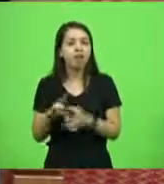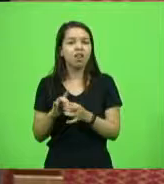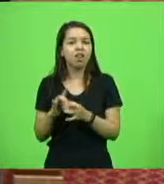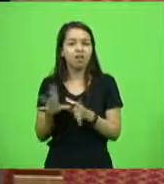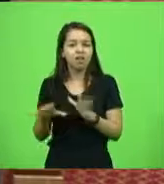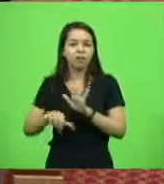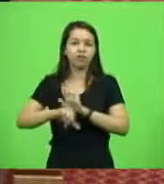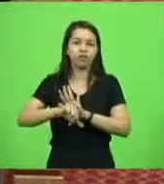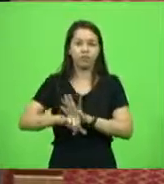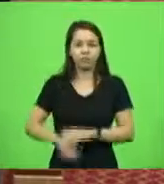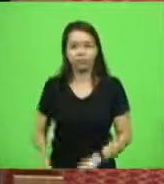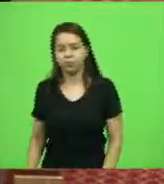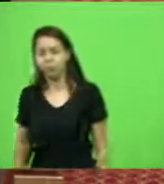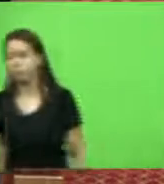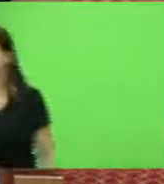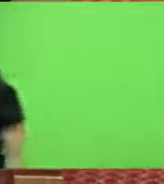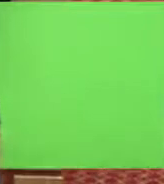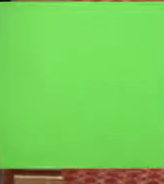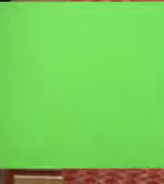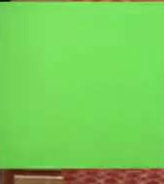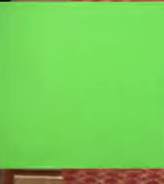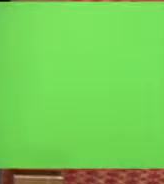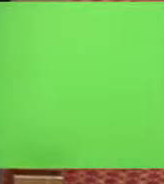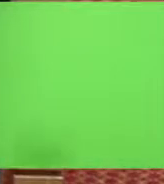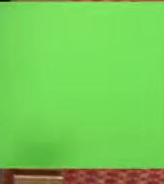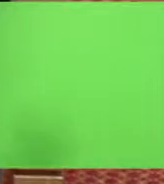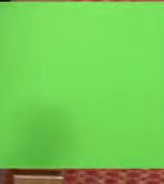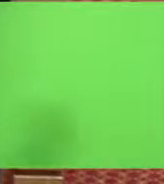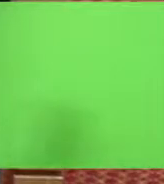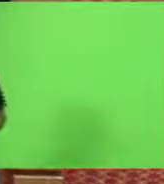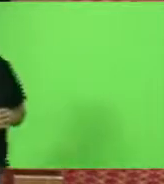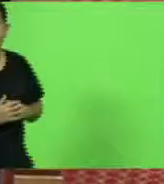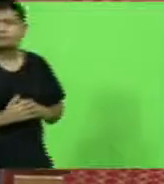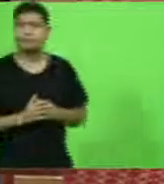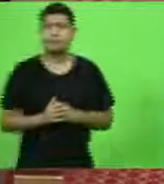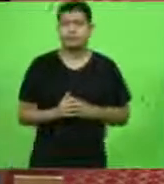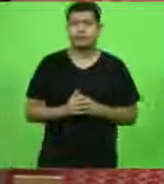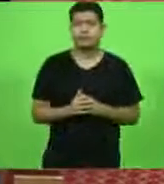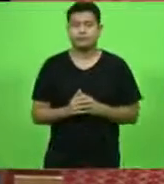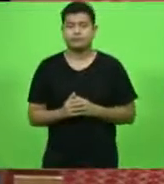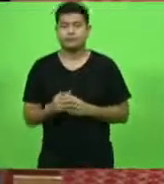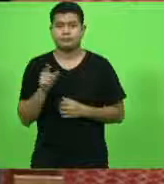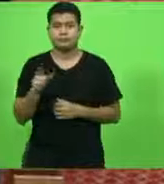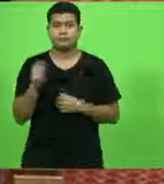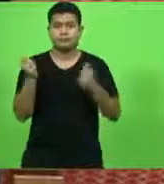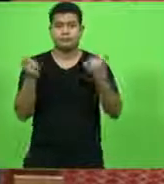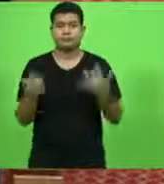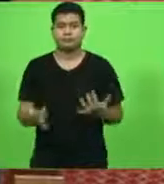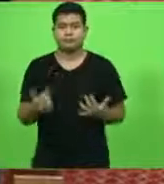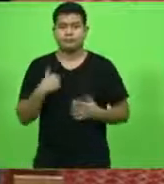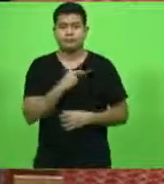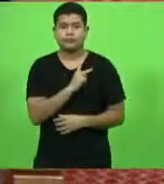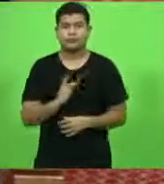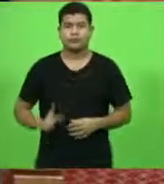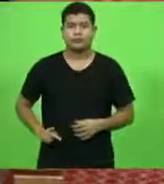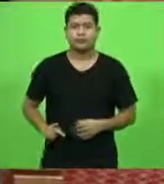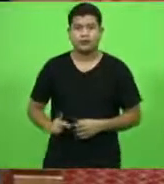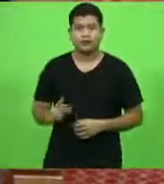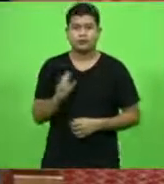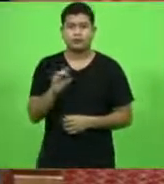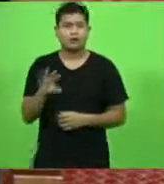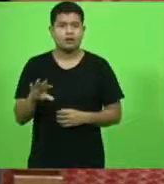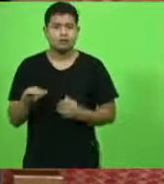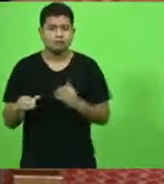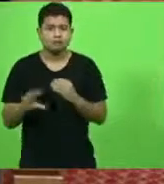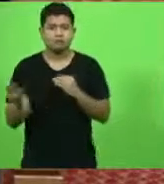Ao invés de aumentar o número de vagas no presídio, ou como diz o presidente empilhar, porque